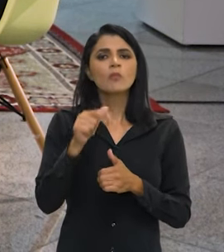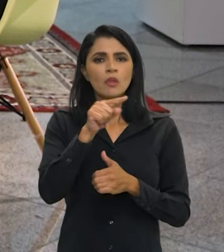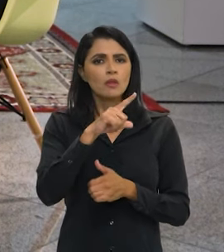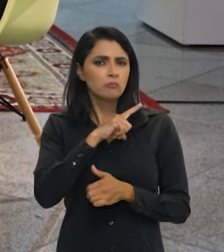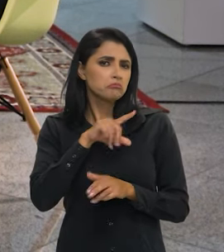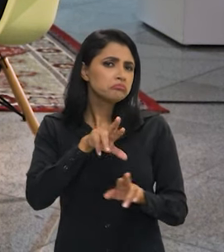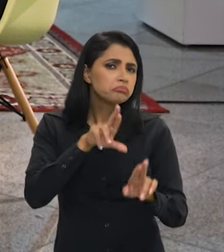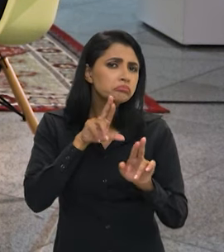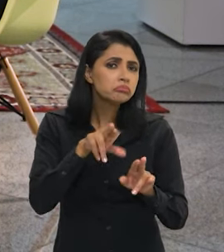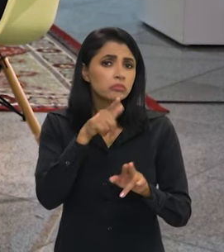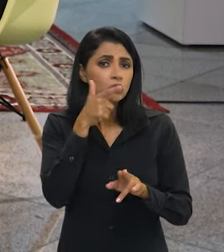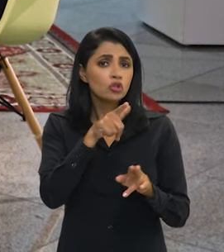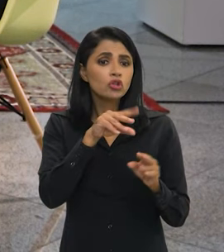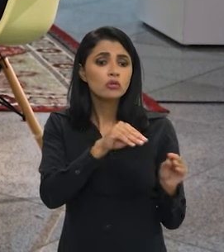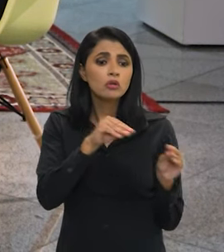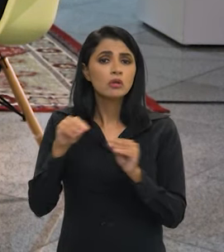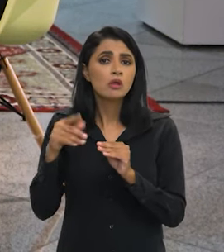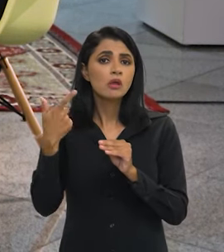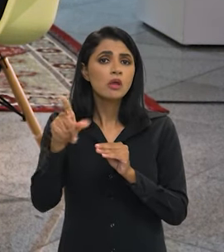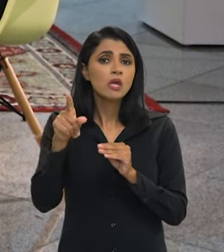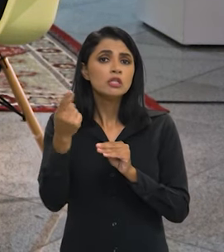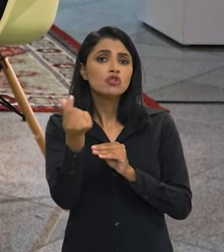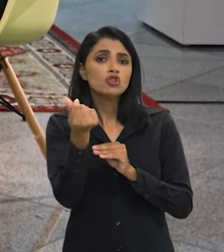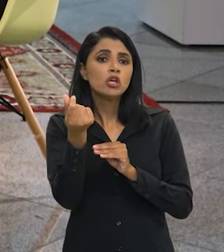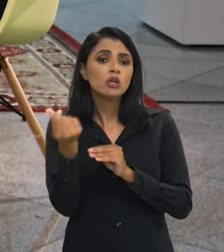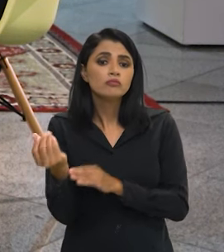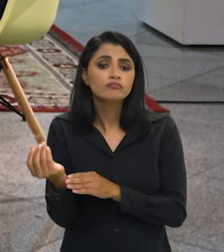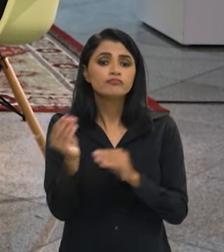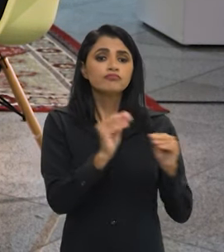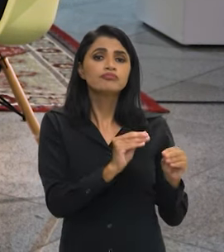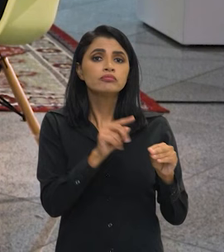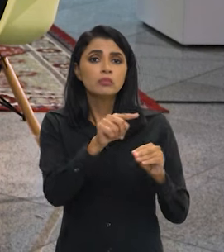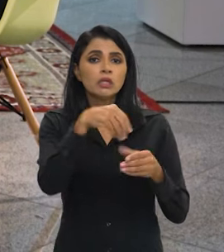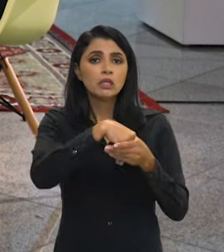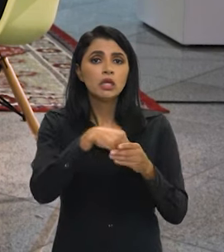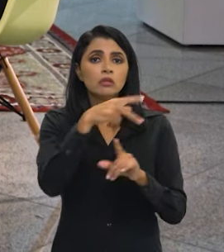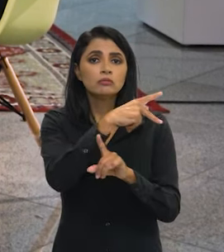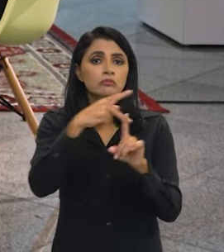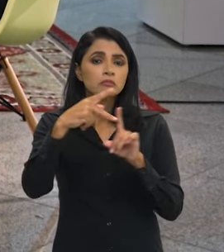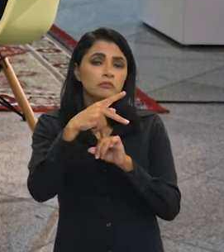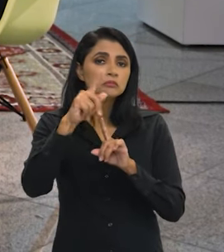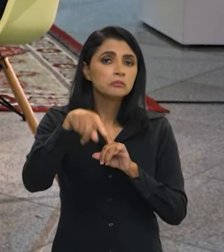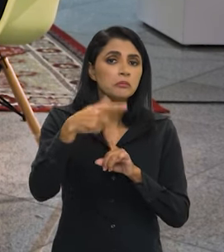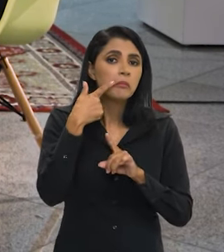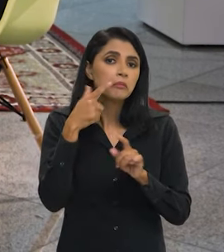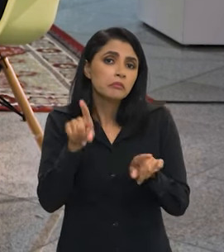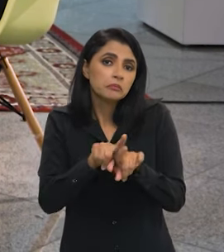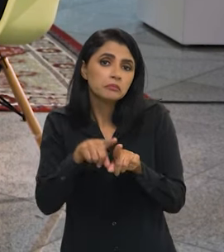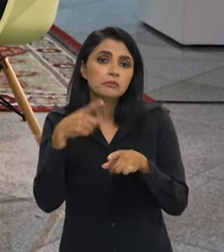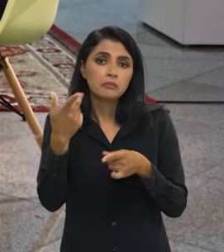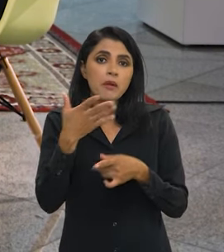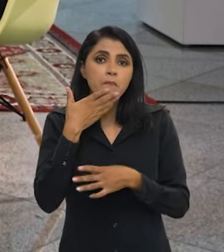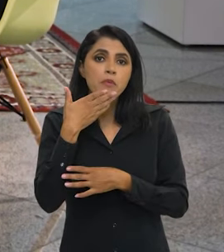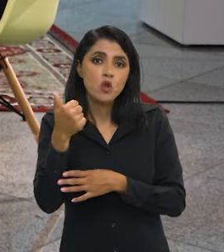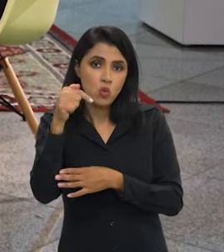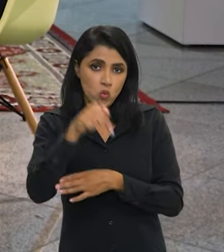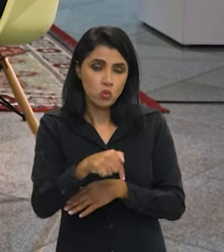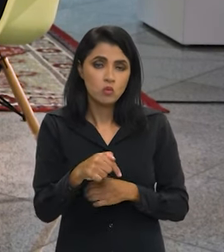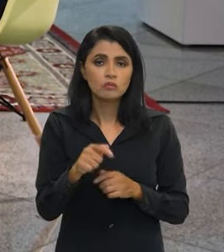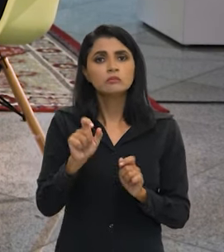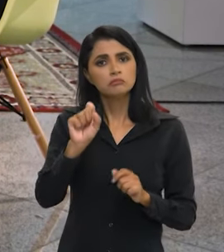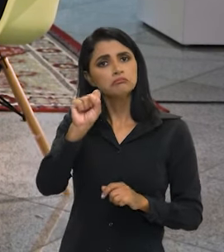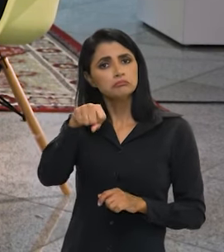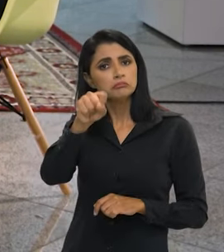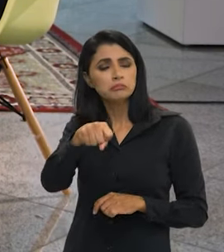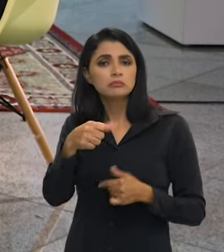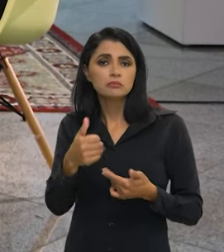há expectativa de realocar esses recursos dentro da Previdência para também fazer melhorias aqui?